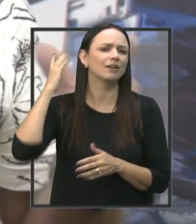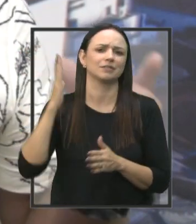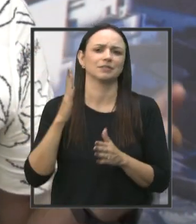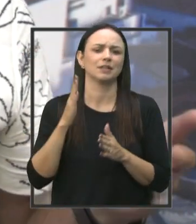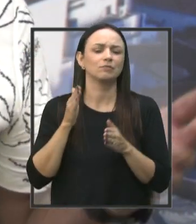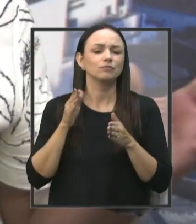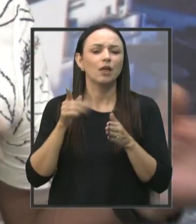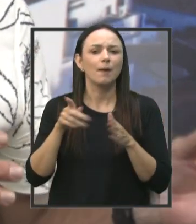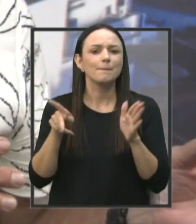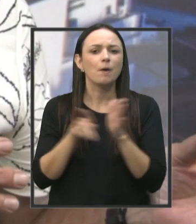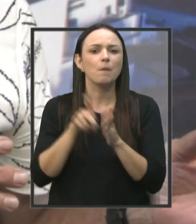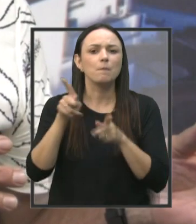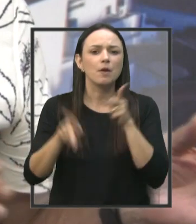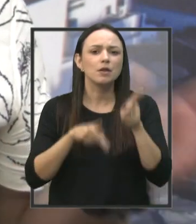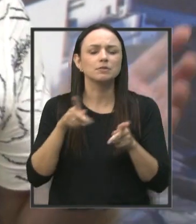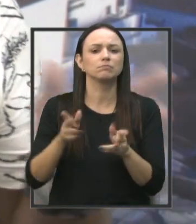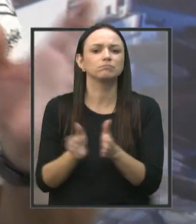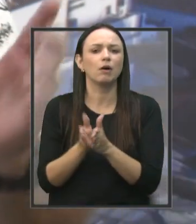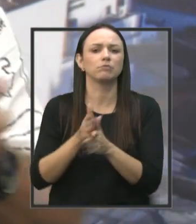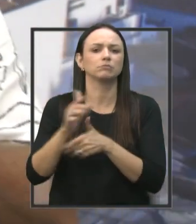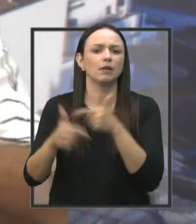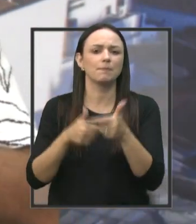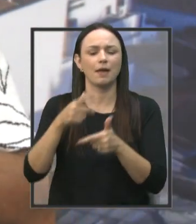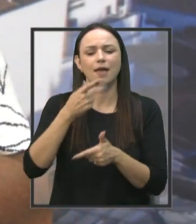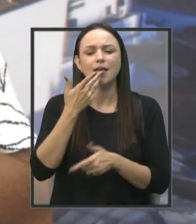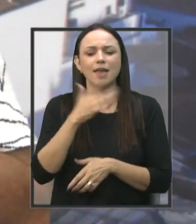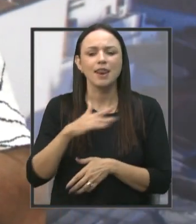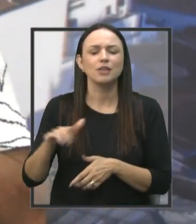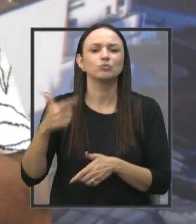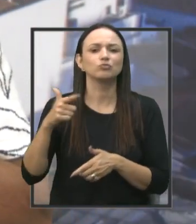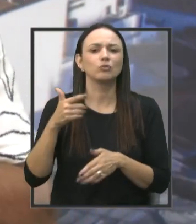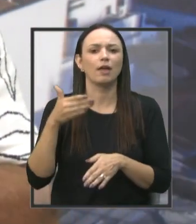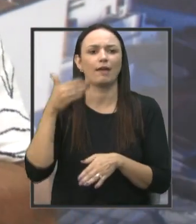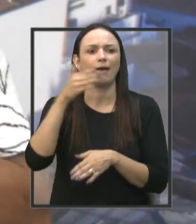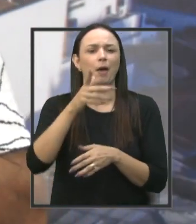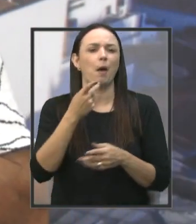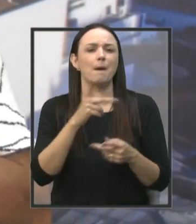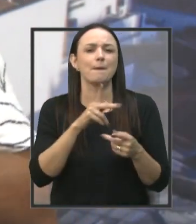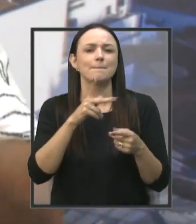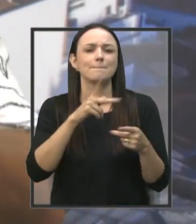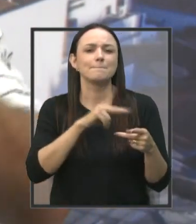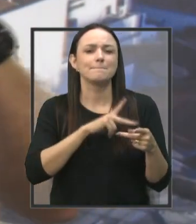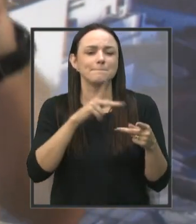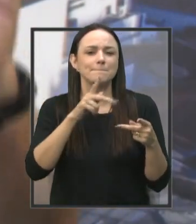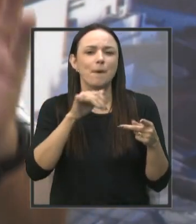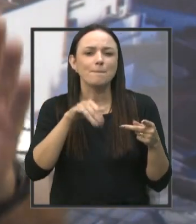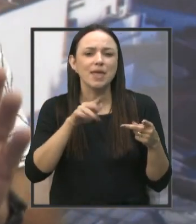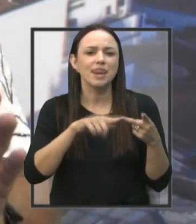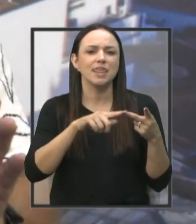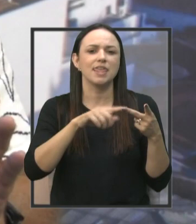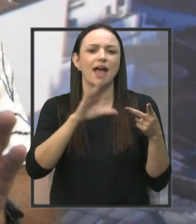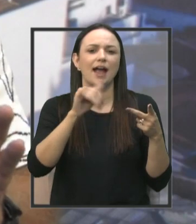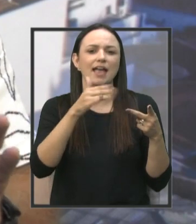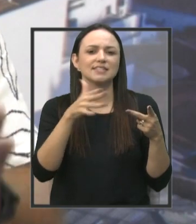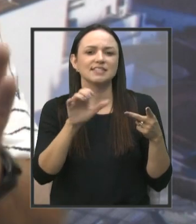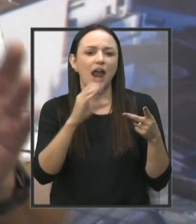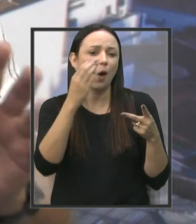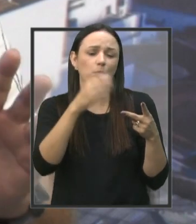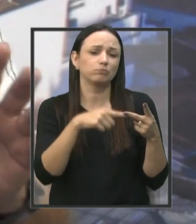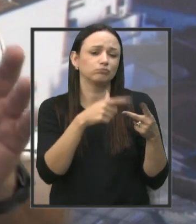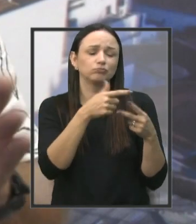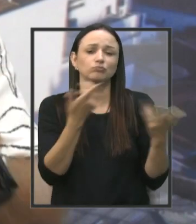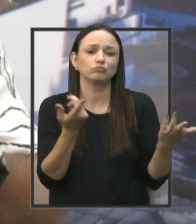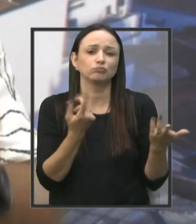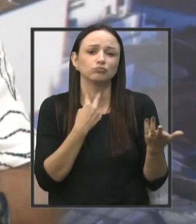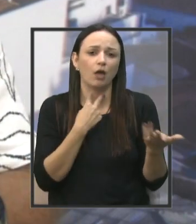direcionado à população operária e pobre, para as crianças carentes que não tem, por exemplo, condição de ir num Palmeirinha, num Caixara, em qualquer lugar que seja, né? E